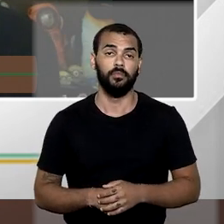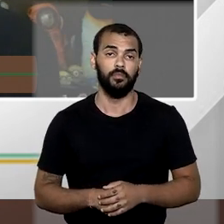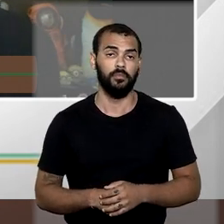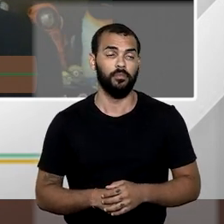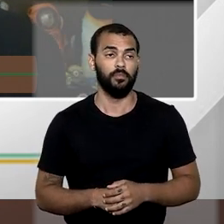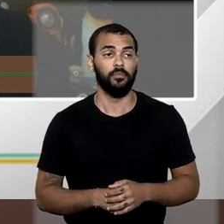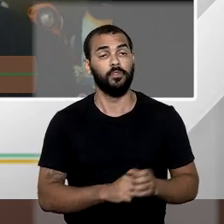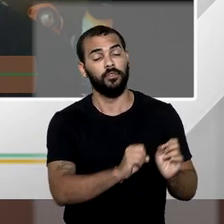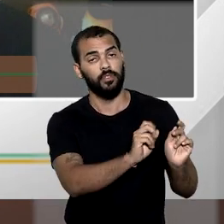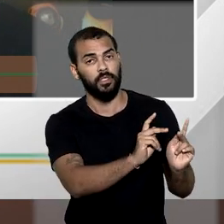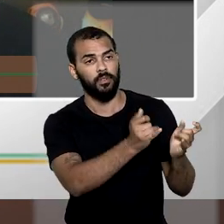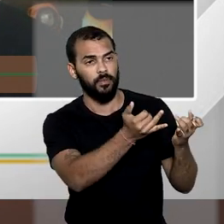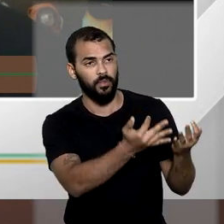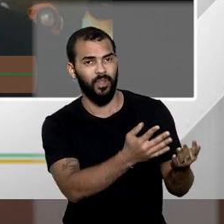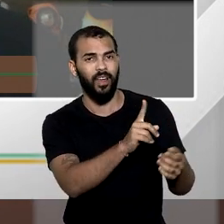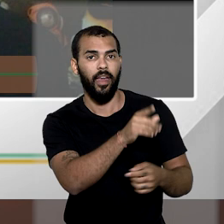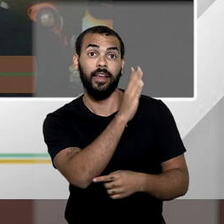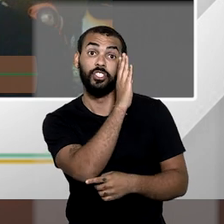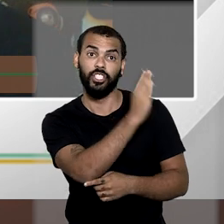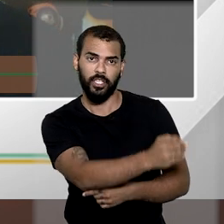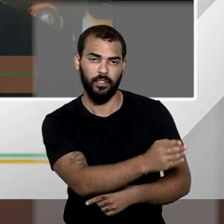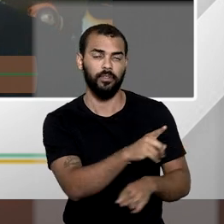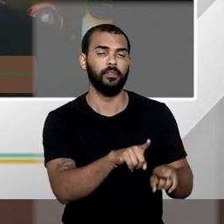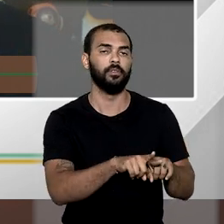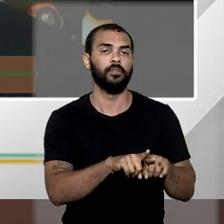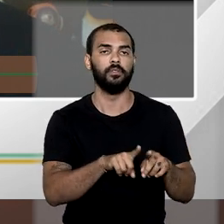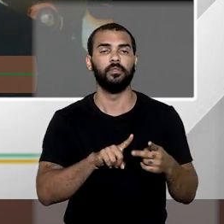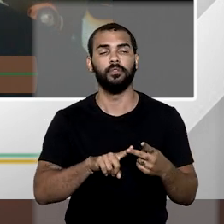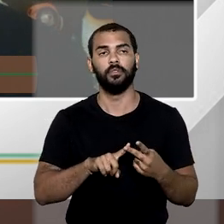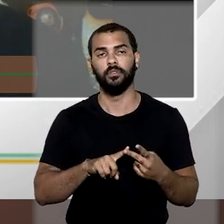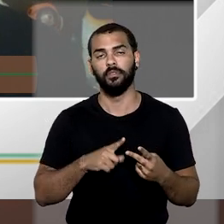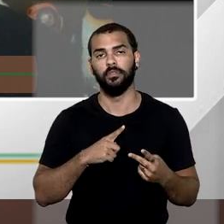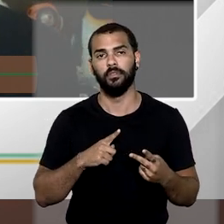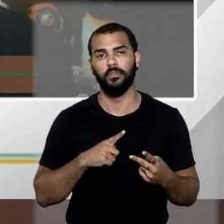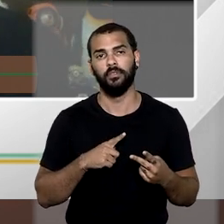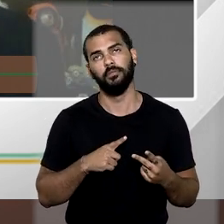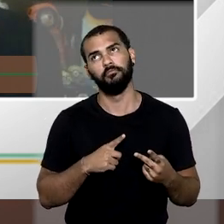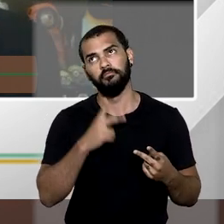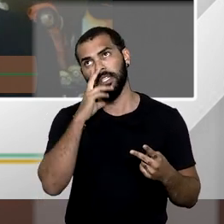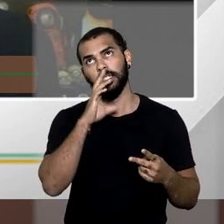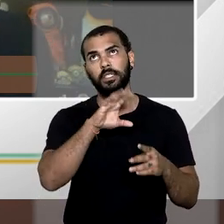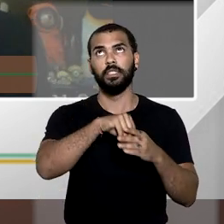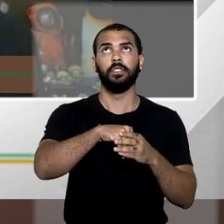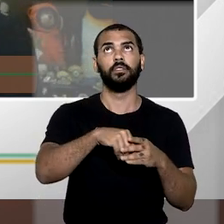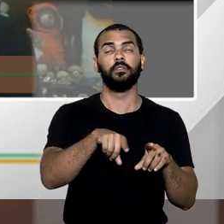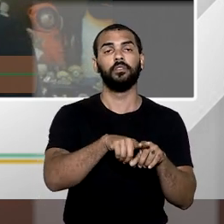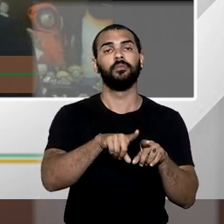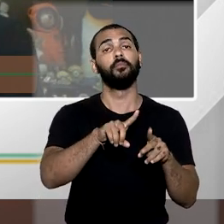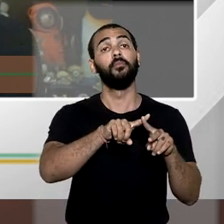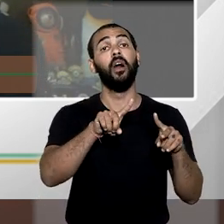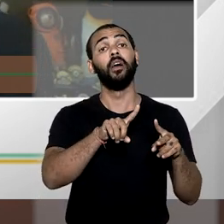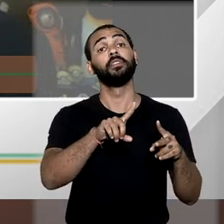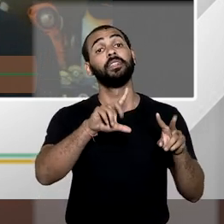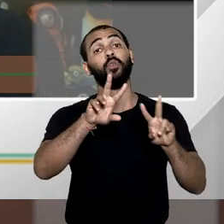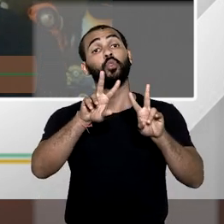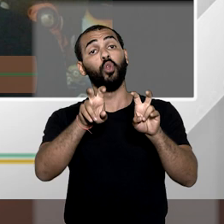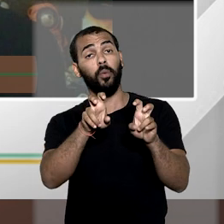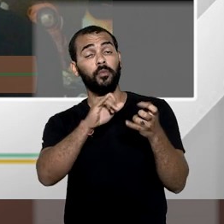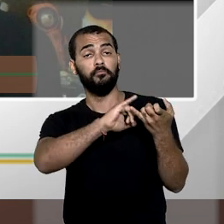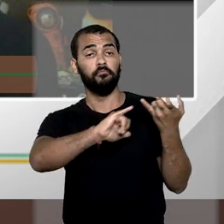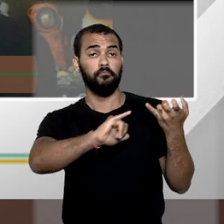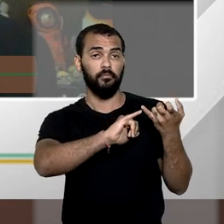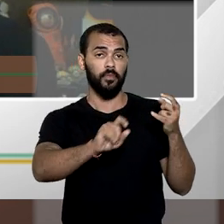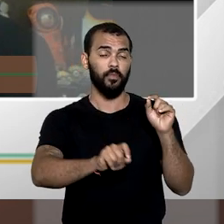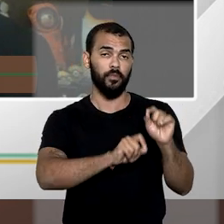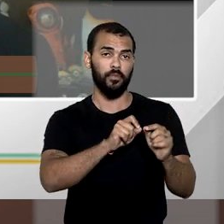essa desapropriação direta, existe, aliás, não como um subtipo, mas como um tópico procedimental,